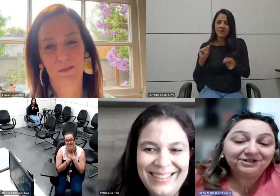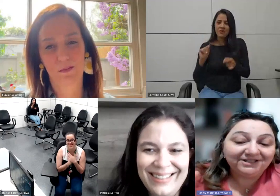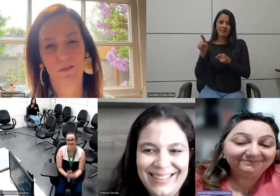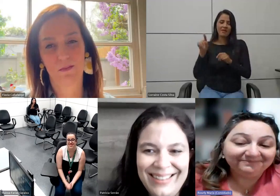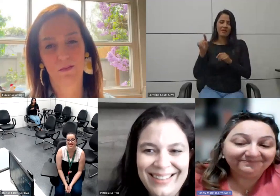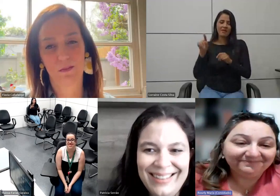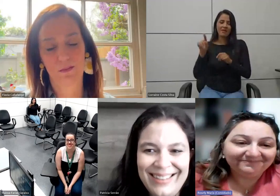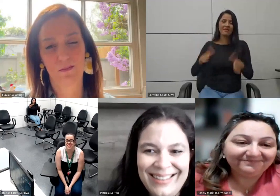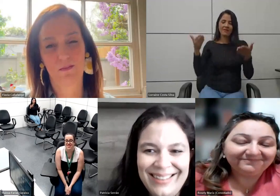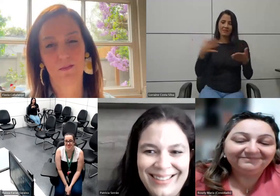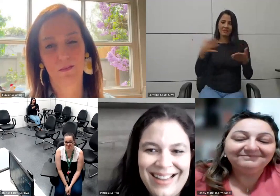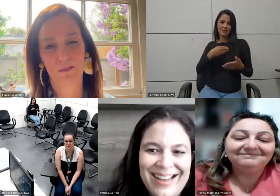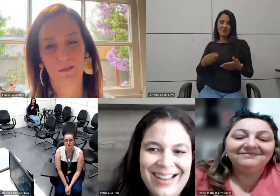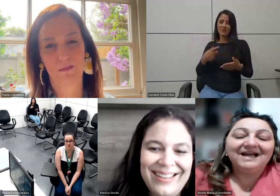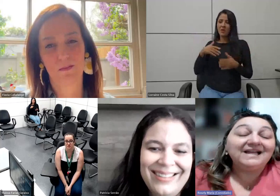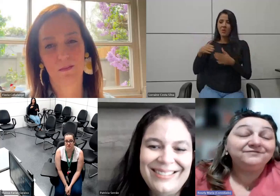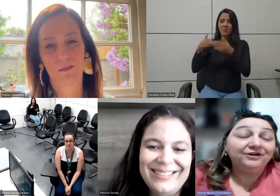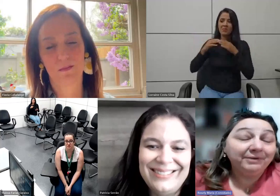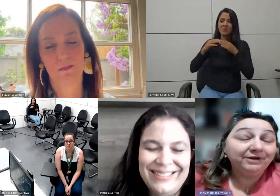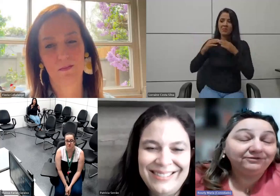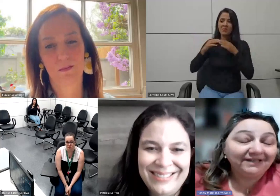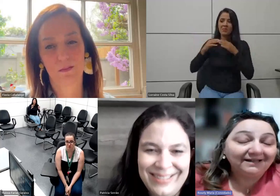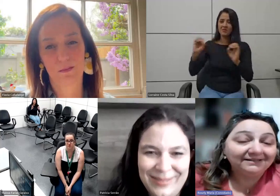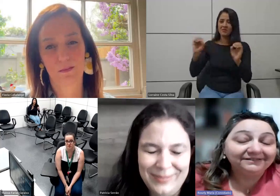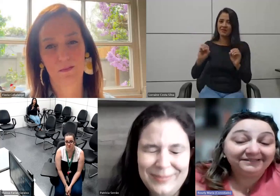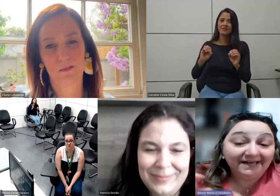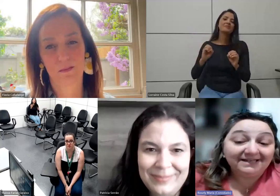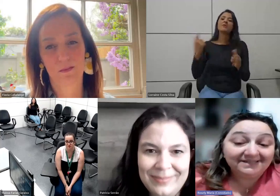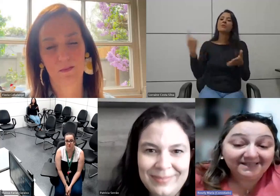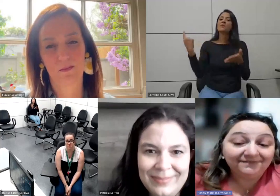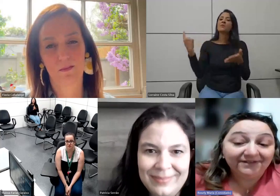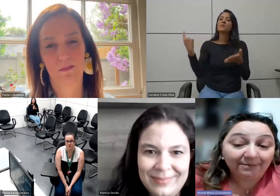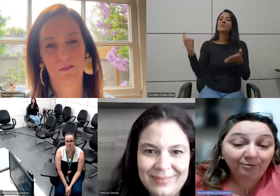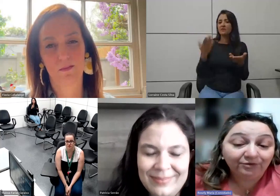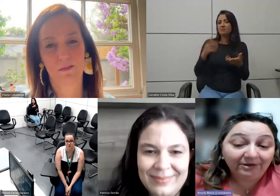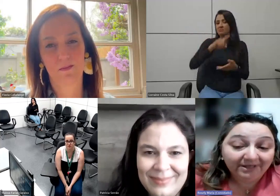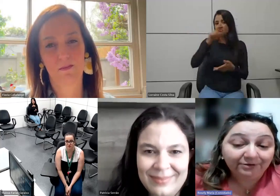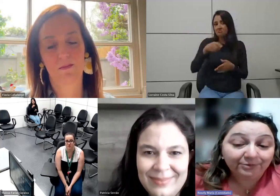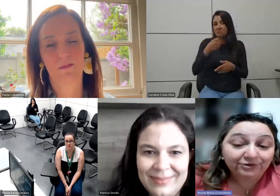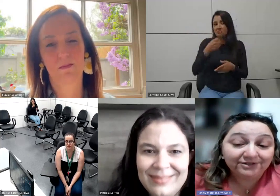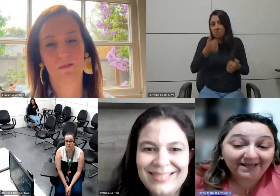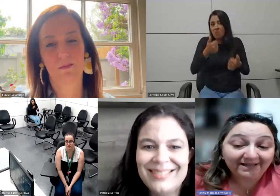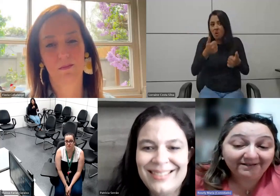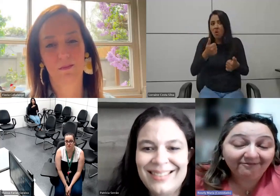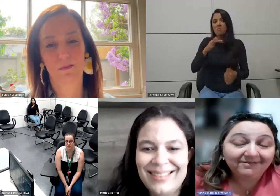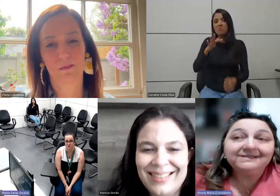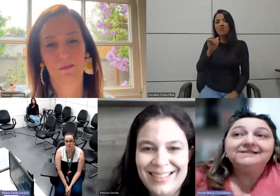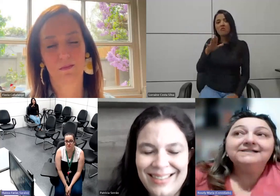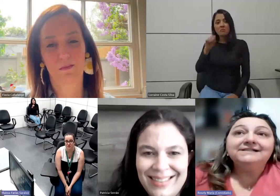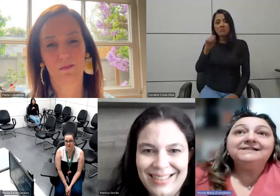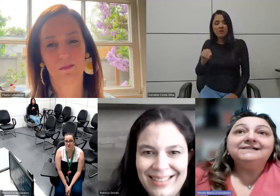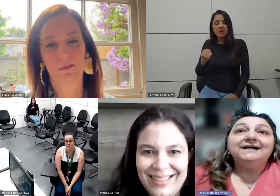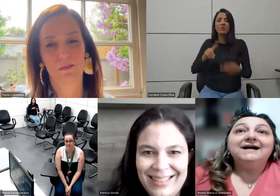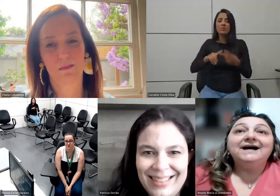eu nem pedi aí foram me perguntar será que assim fica bom para o Fabinho e para o José